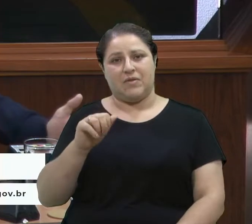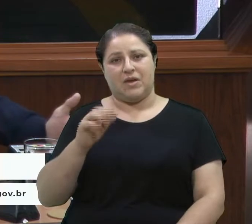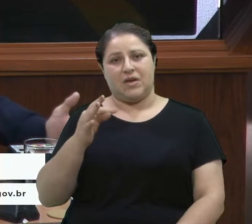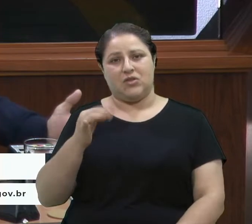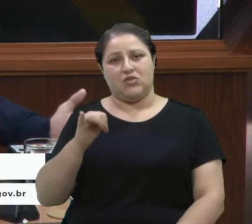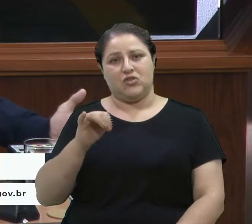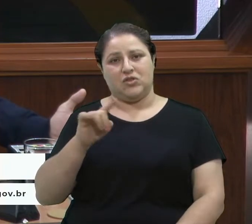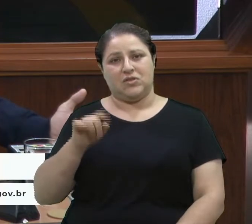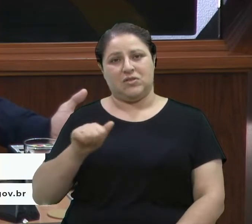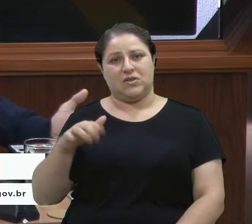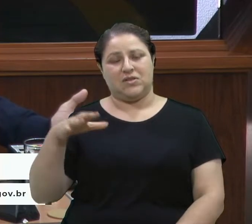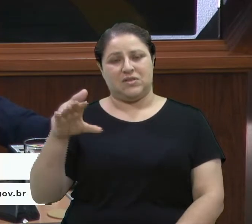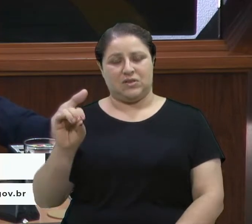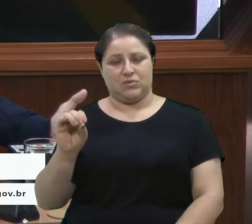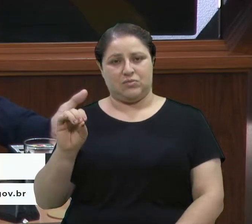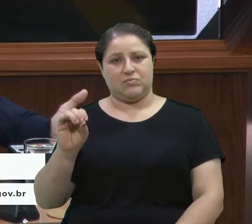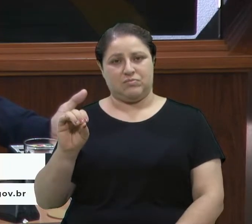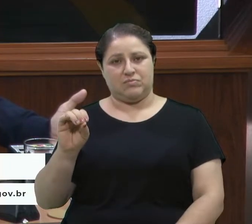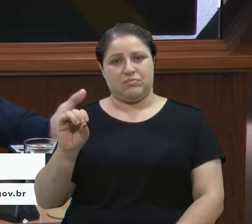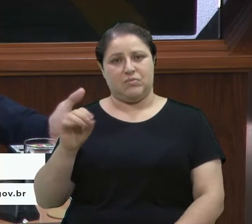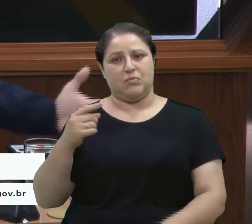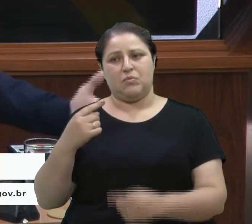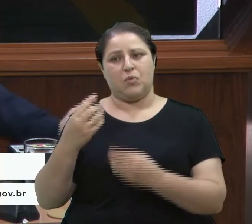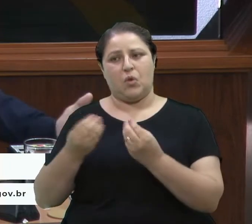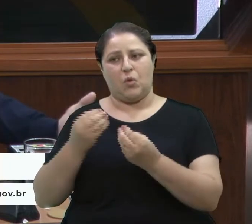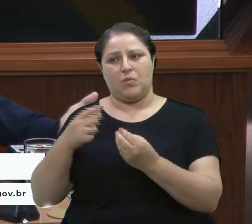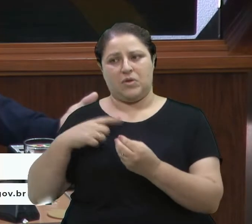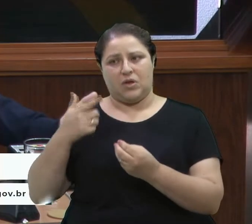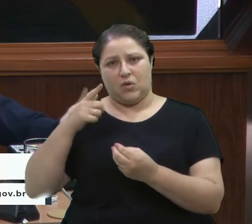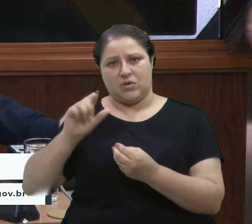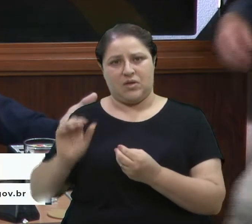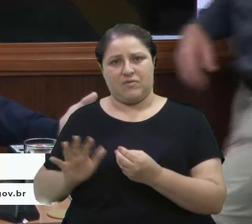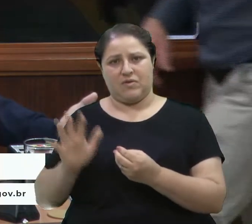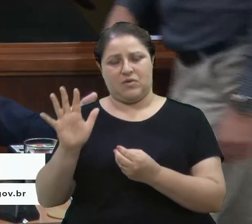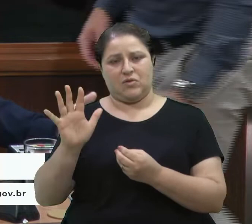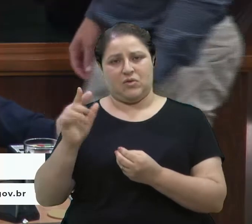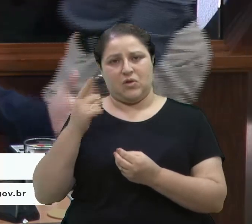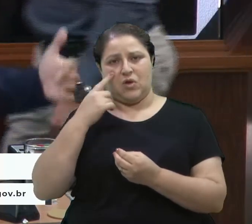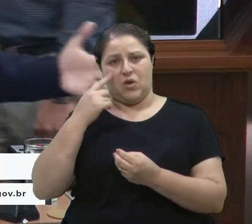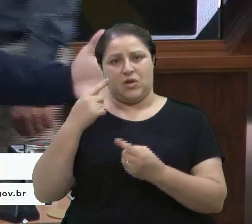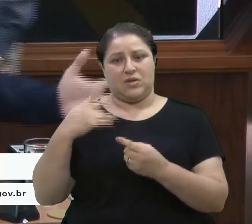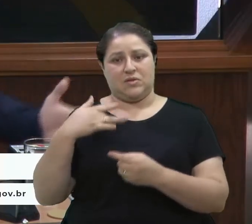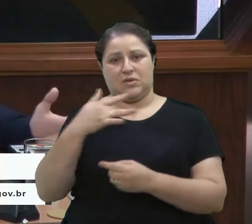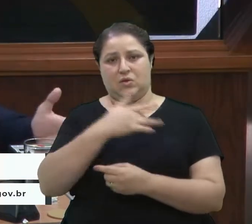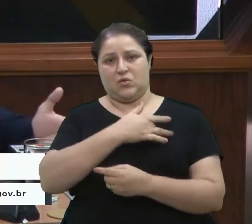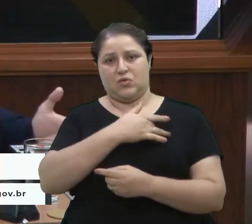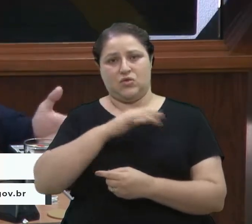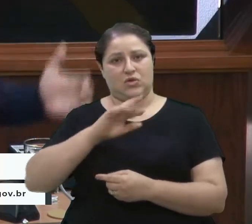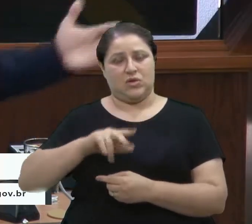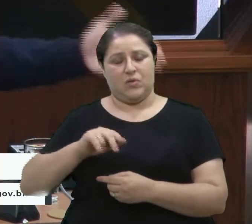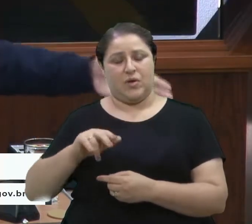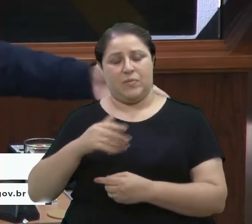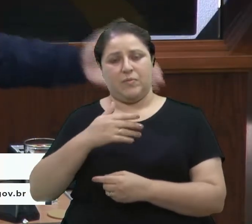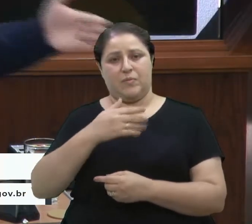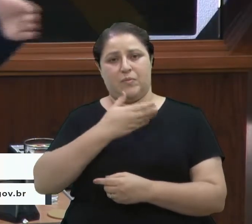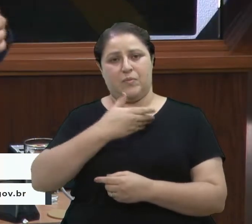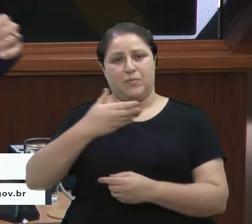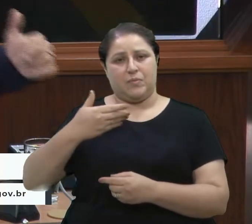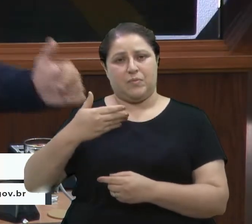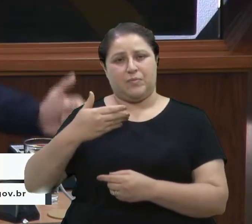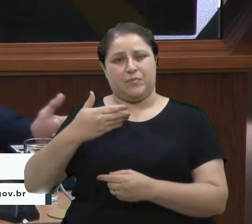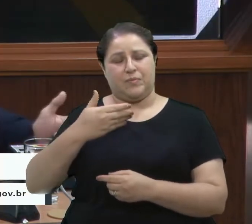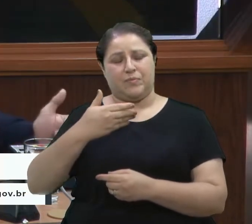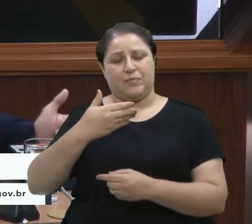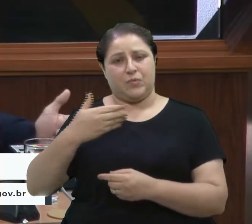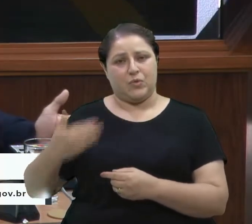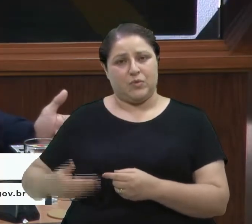a Insaúde não é empresa pública. A Ux não é empresa pública. Que administra a UPA Central e a UPA